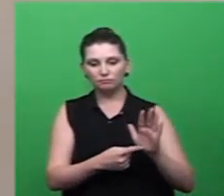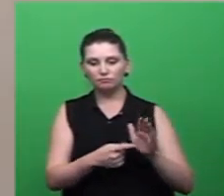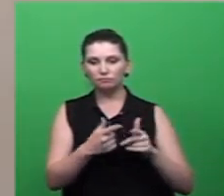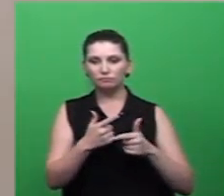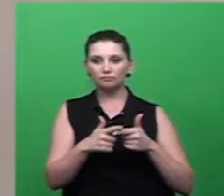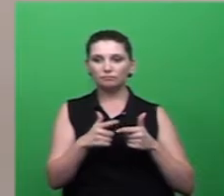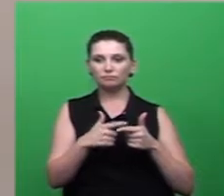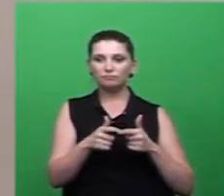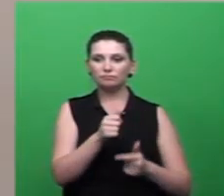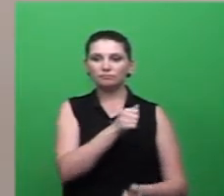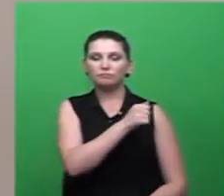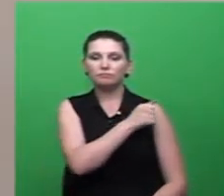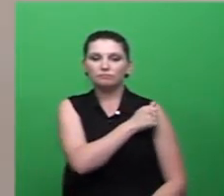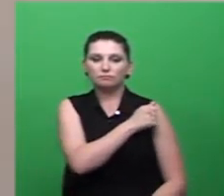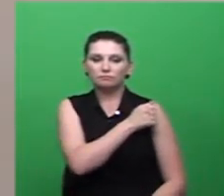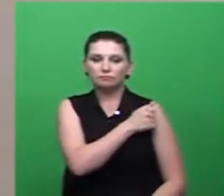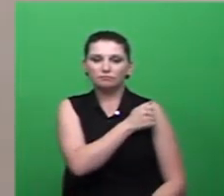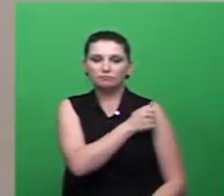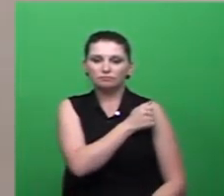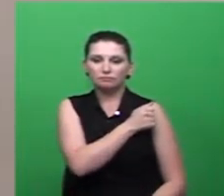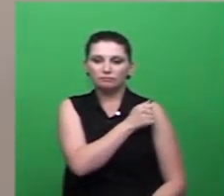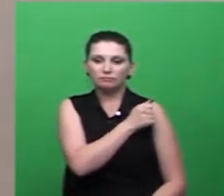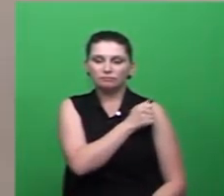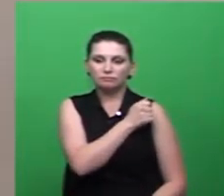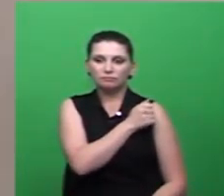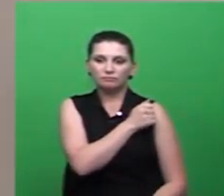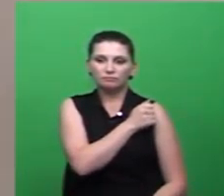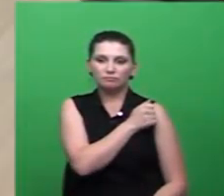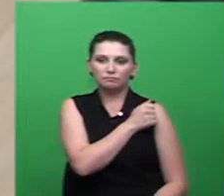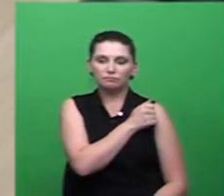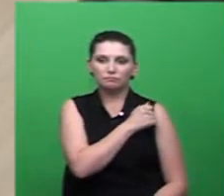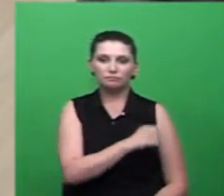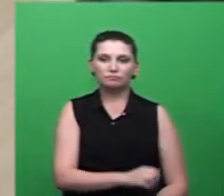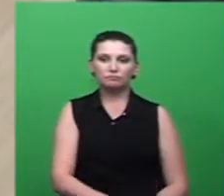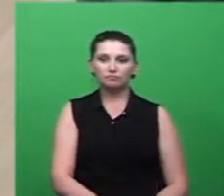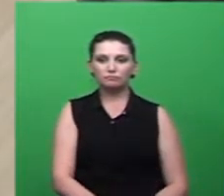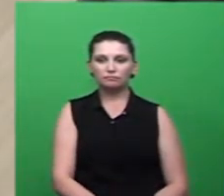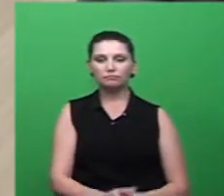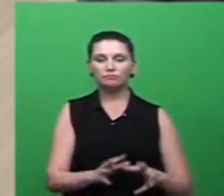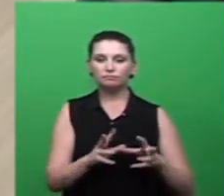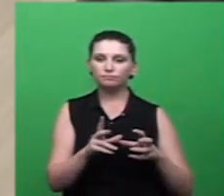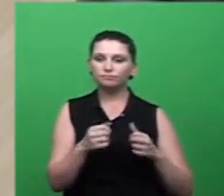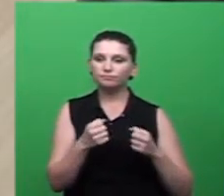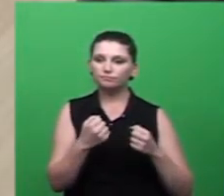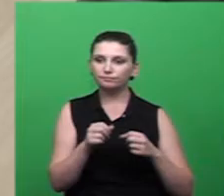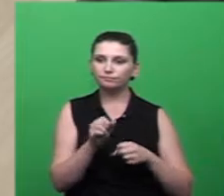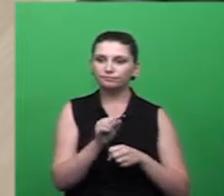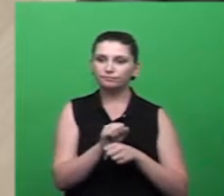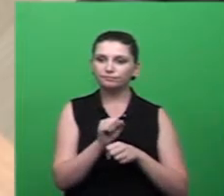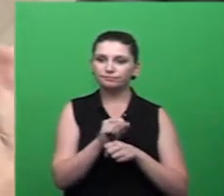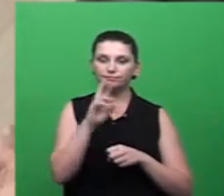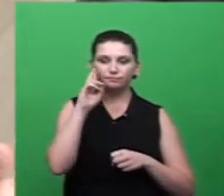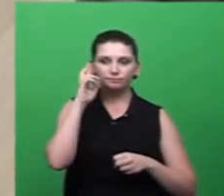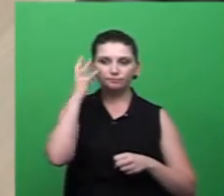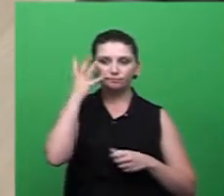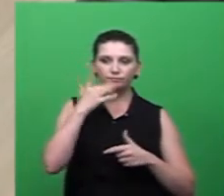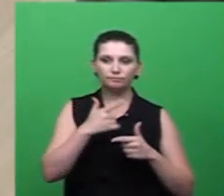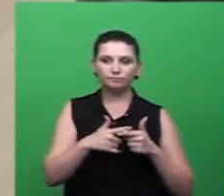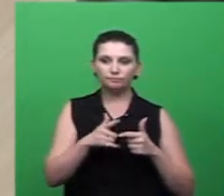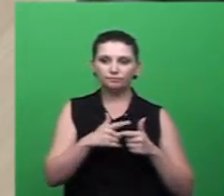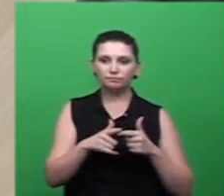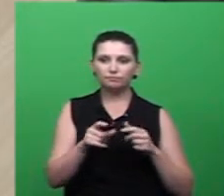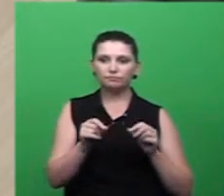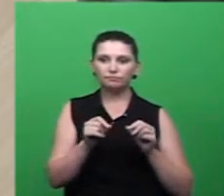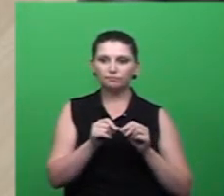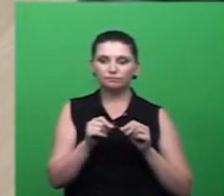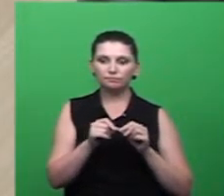até para se tomar uma medida nesse meio tempo em que a situação não se resolve então eles fizeram